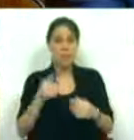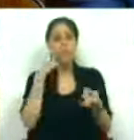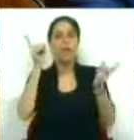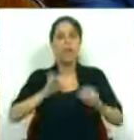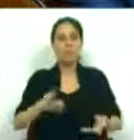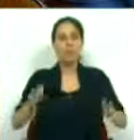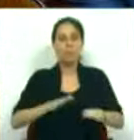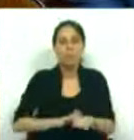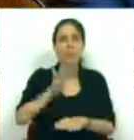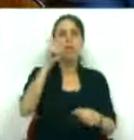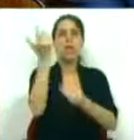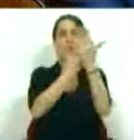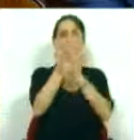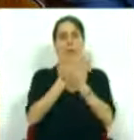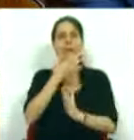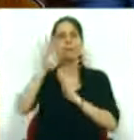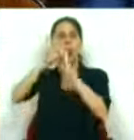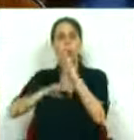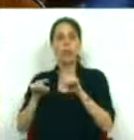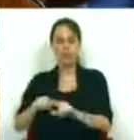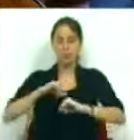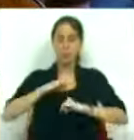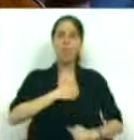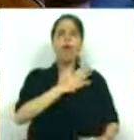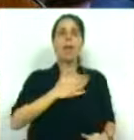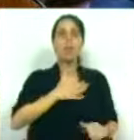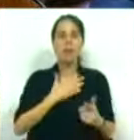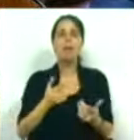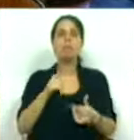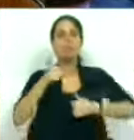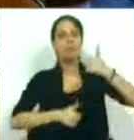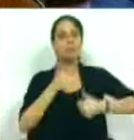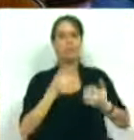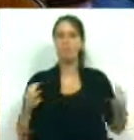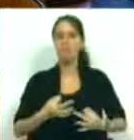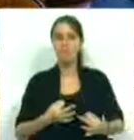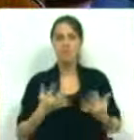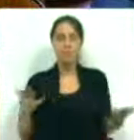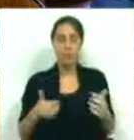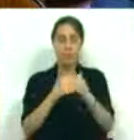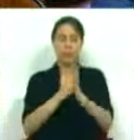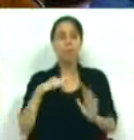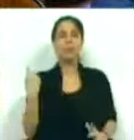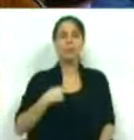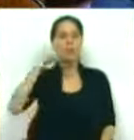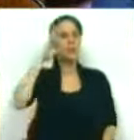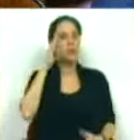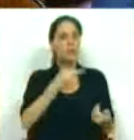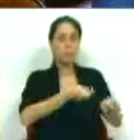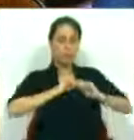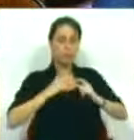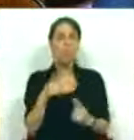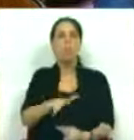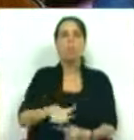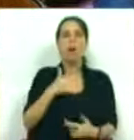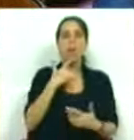relançado a economia e criado condições para que as nossas empresas ganhem competitividade. Todos sabemos que herdámos uma